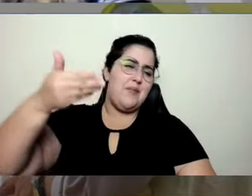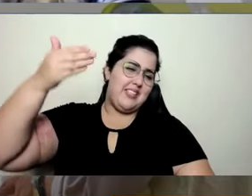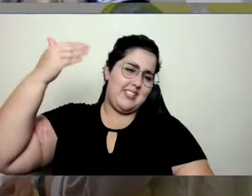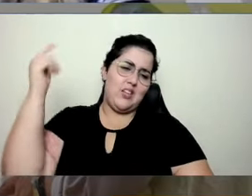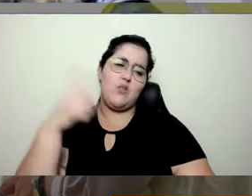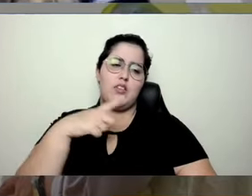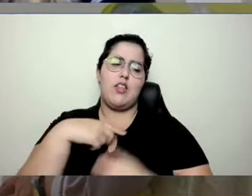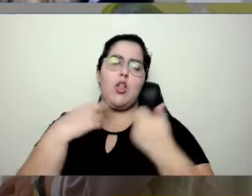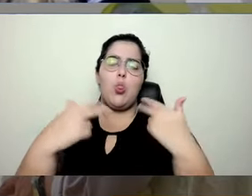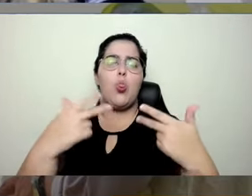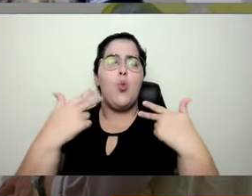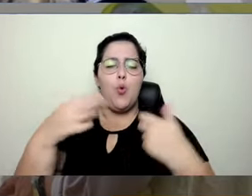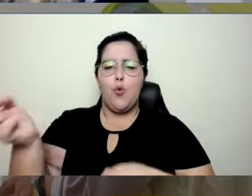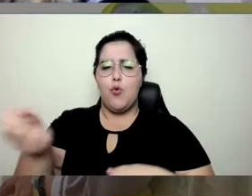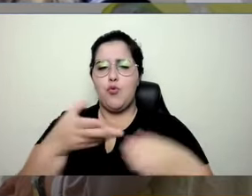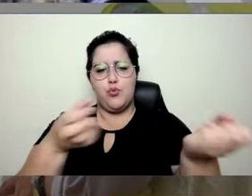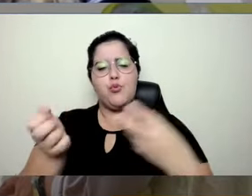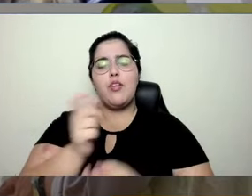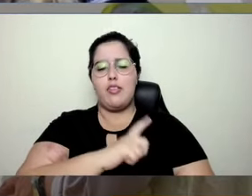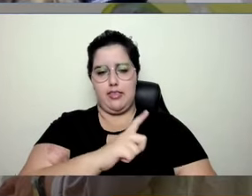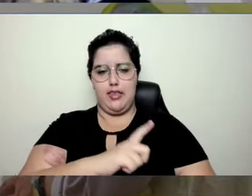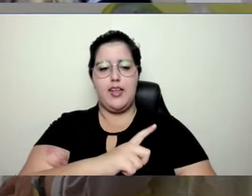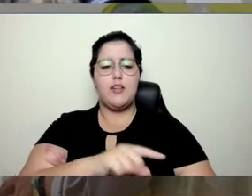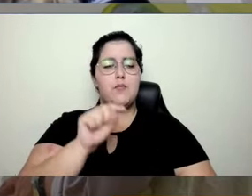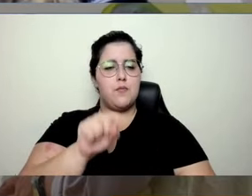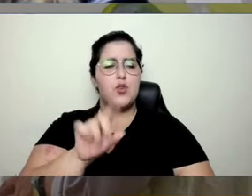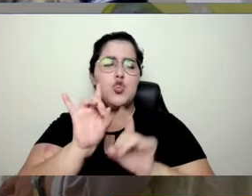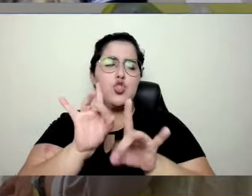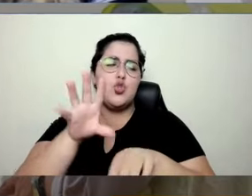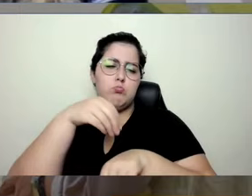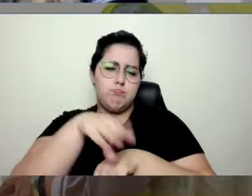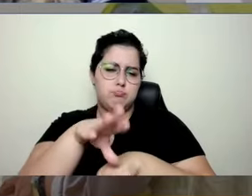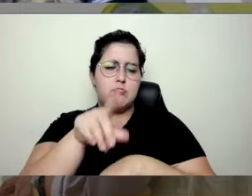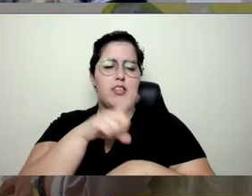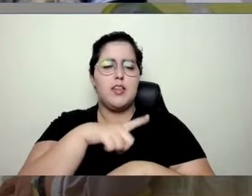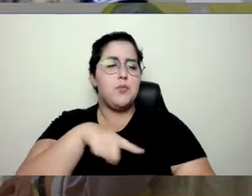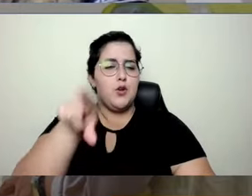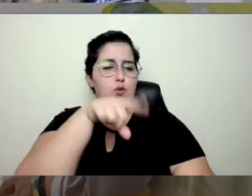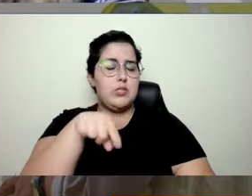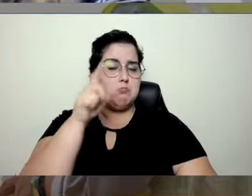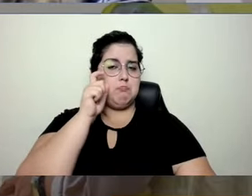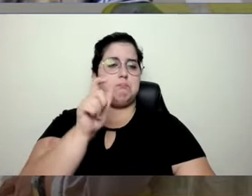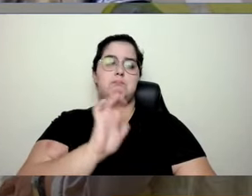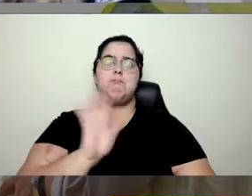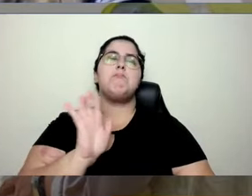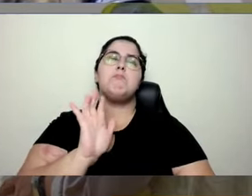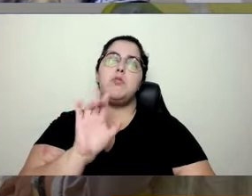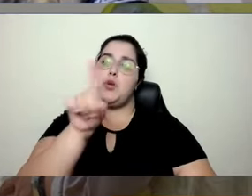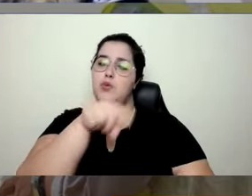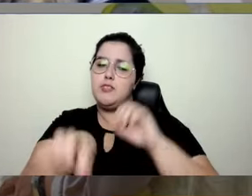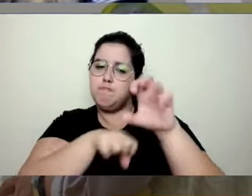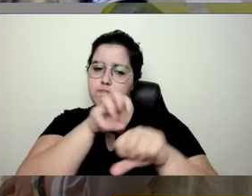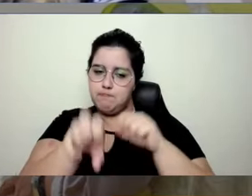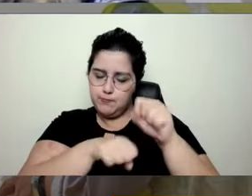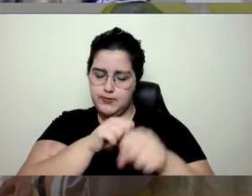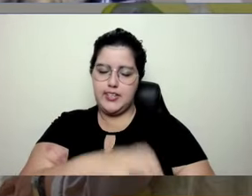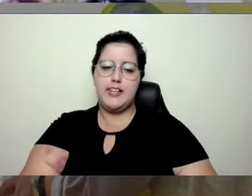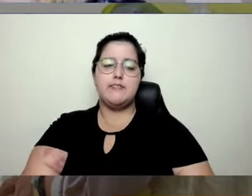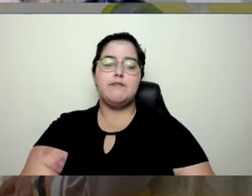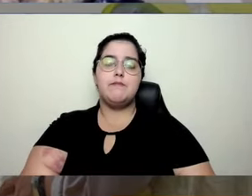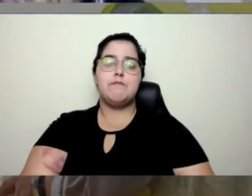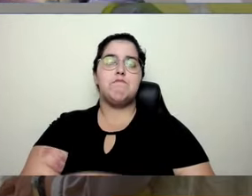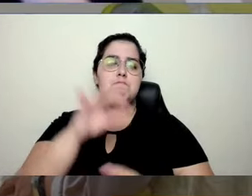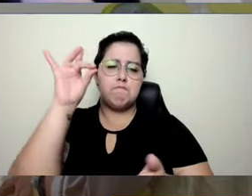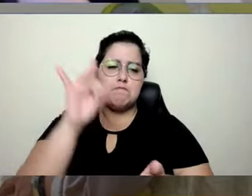muita coisa nova aparecendo, então, essa era só um temperinho que a gente queria jogar para o pessoal ir atrás mesmo. Assim, de